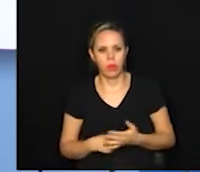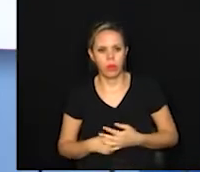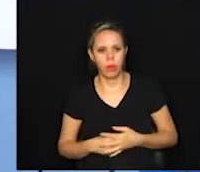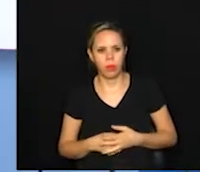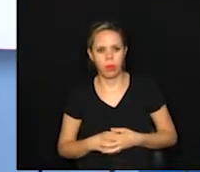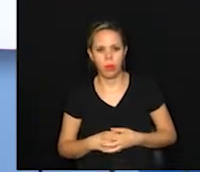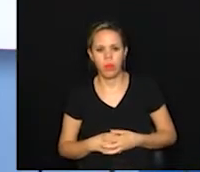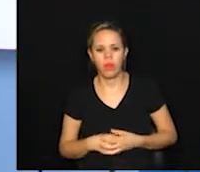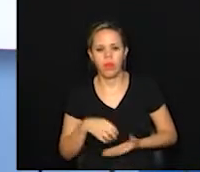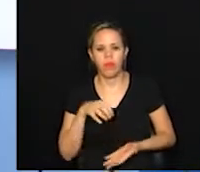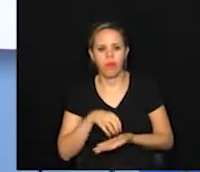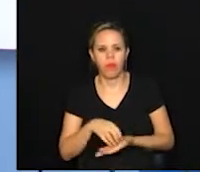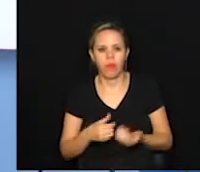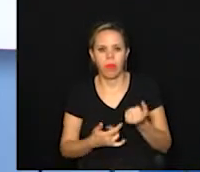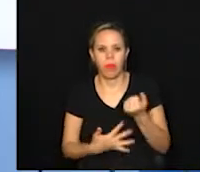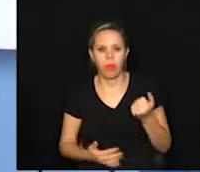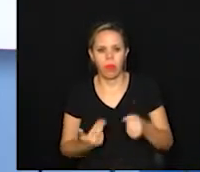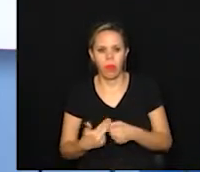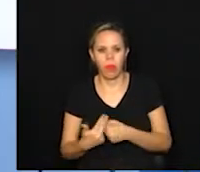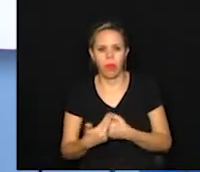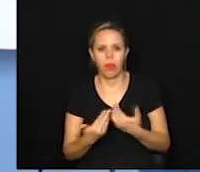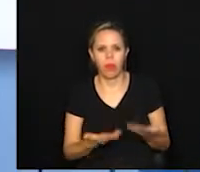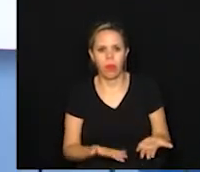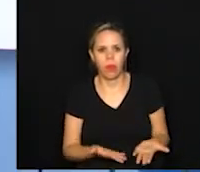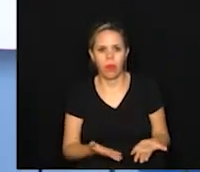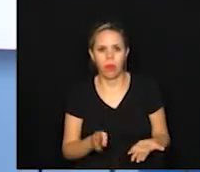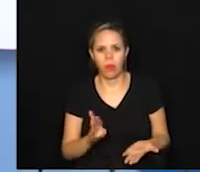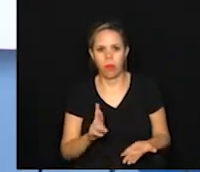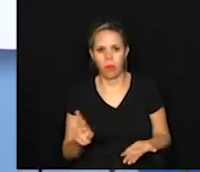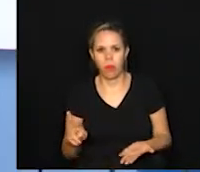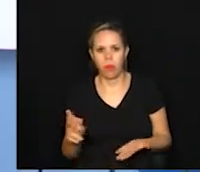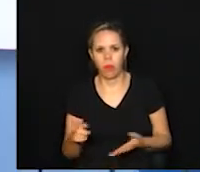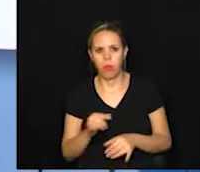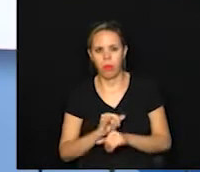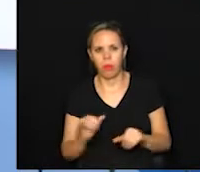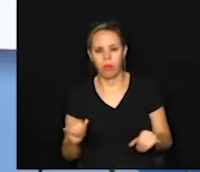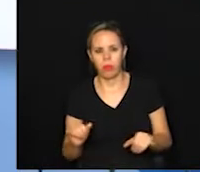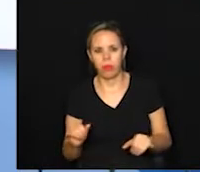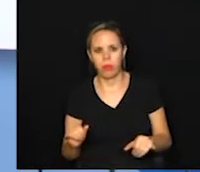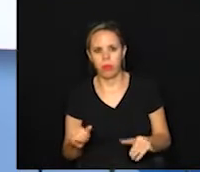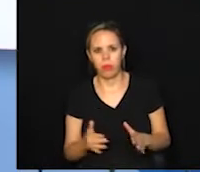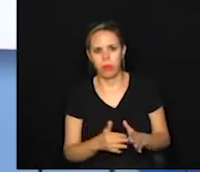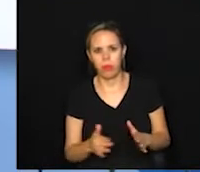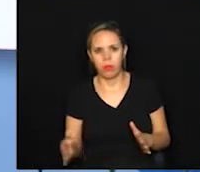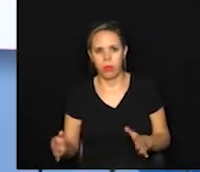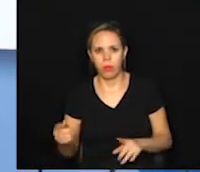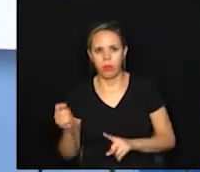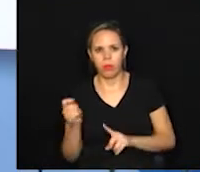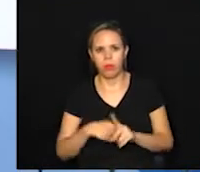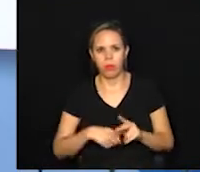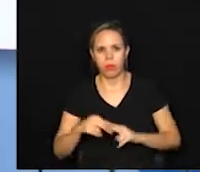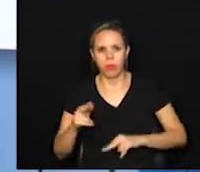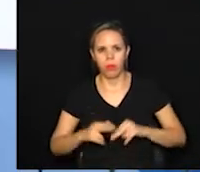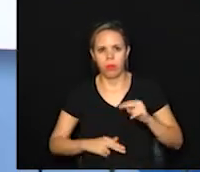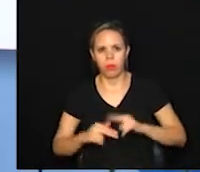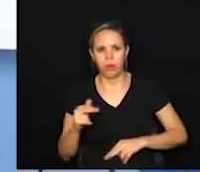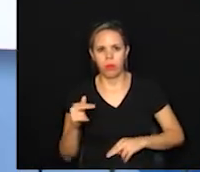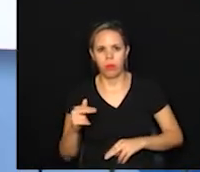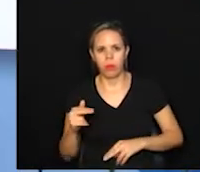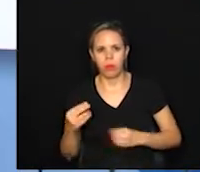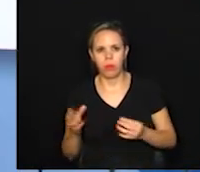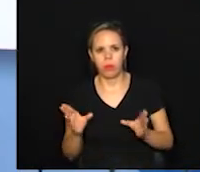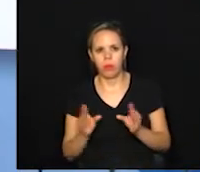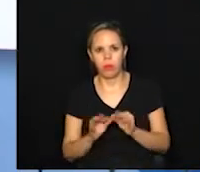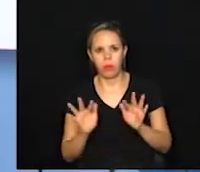Agendamento.hemocentro.unicamp.br Essa campanha se estende durante todo o mês de junho e vai ser